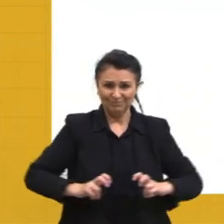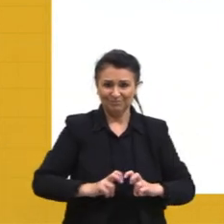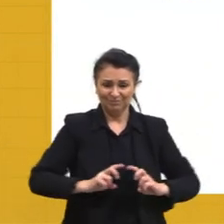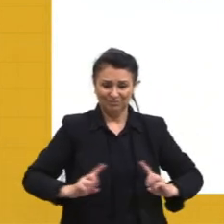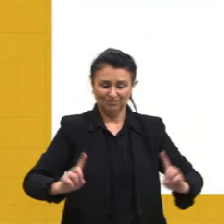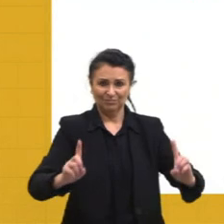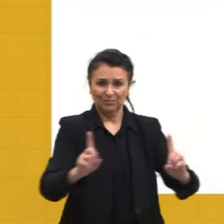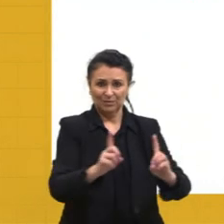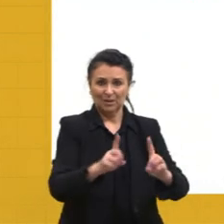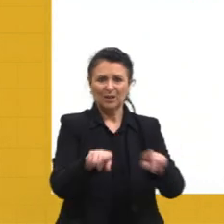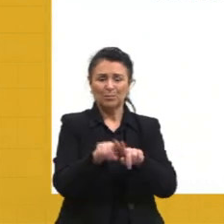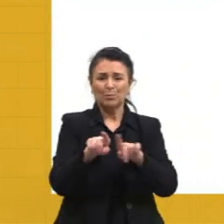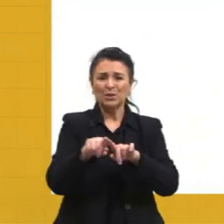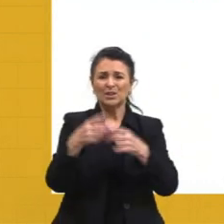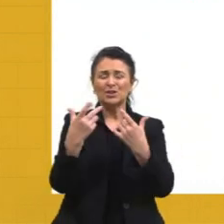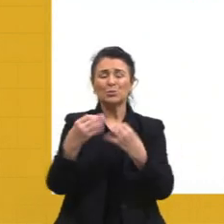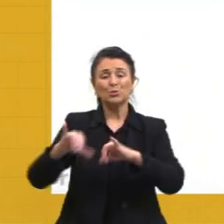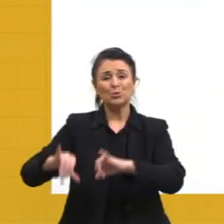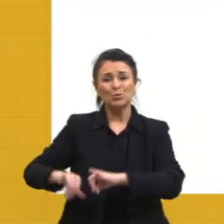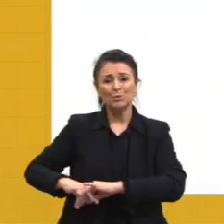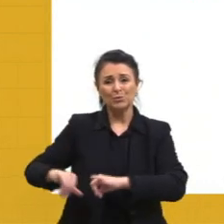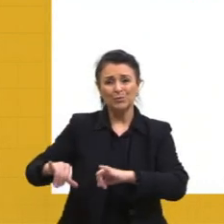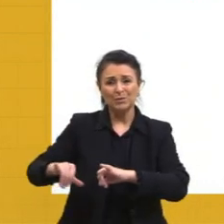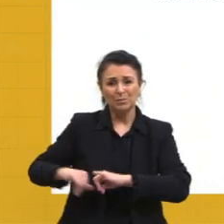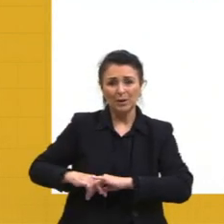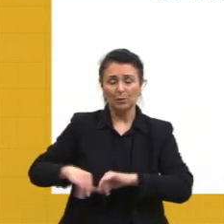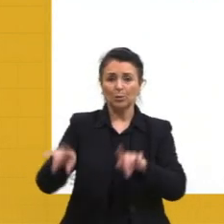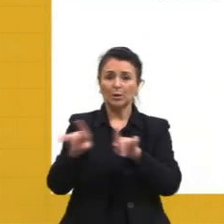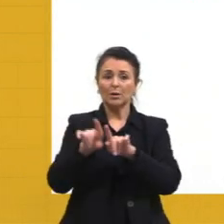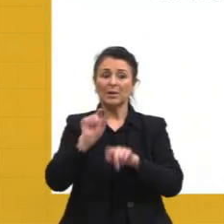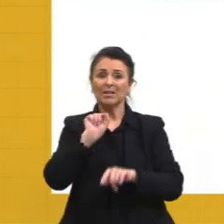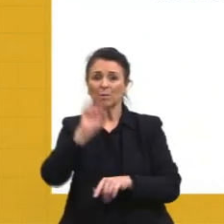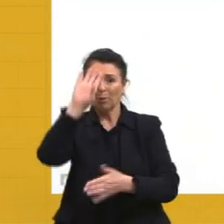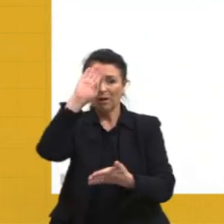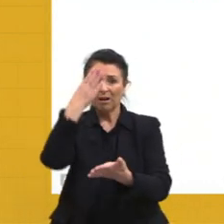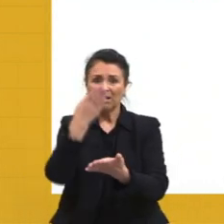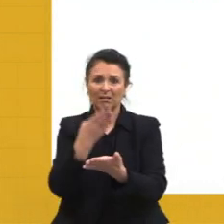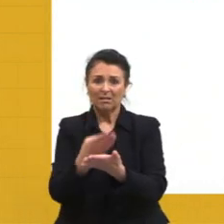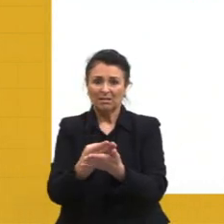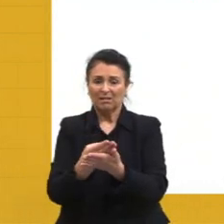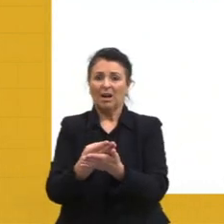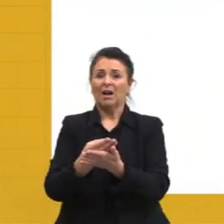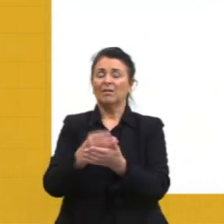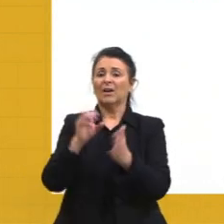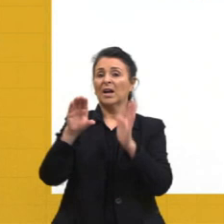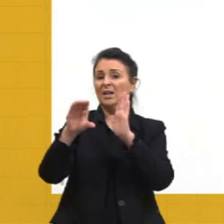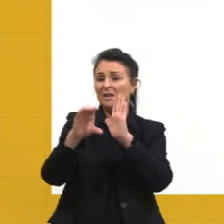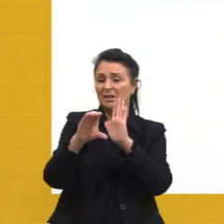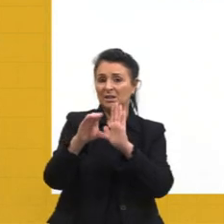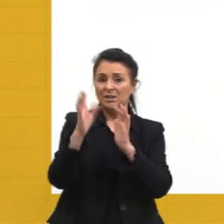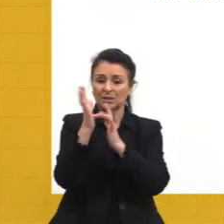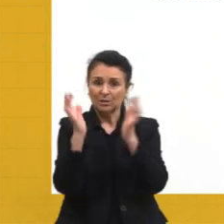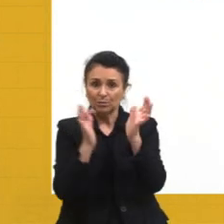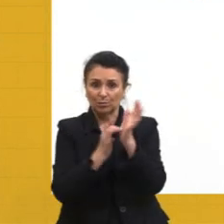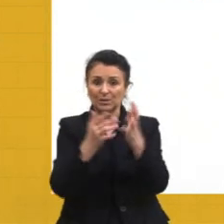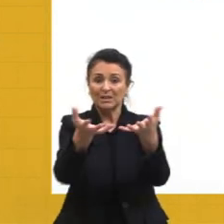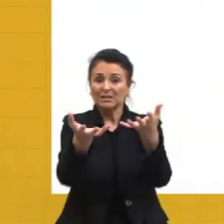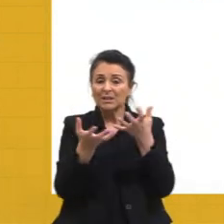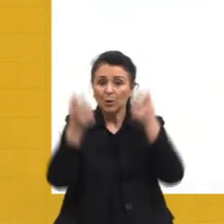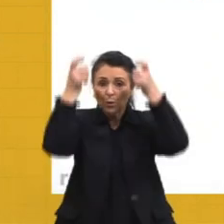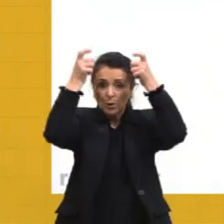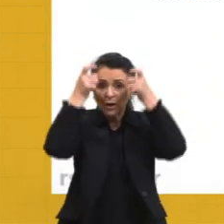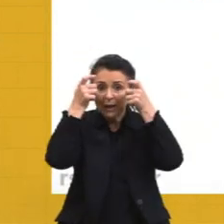resultante da depressão e os crentes contra o anticristo a fim de instalar o reino de Cristo